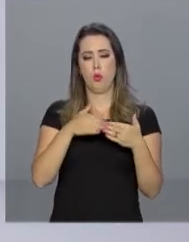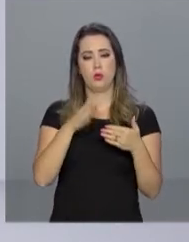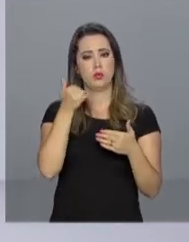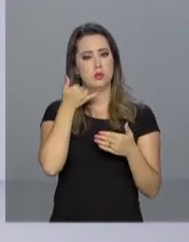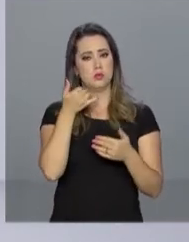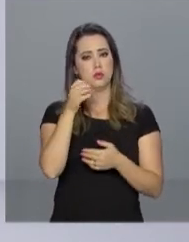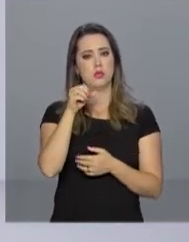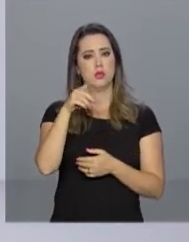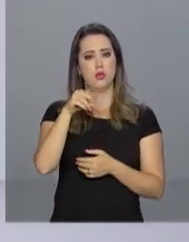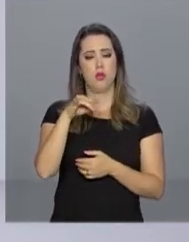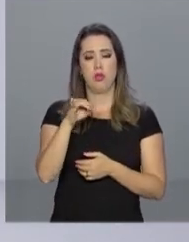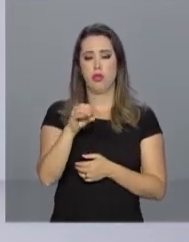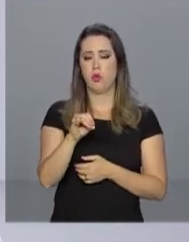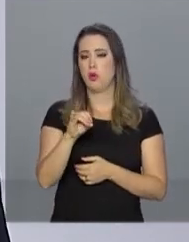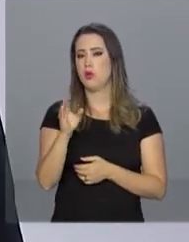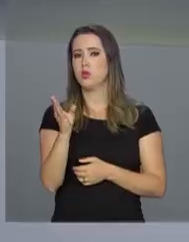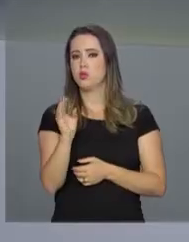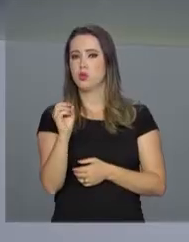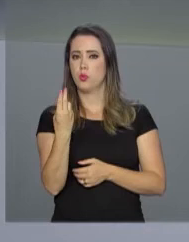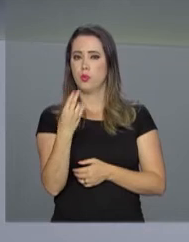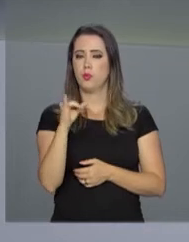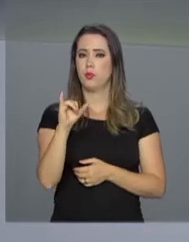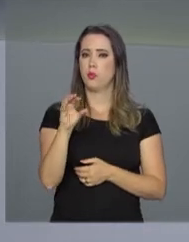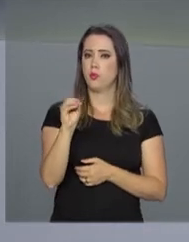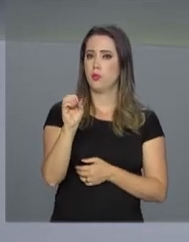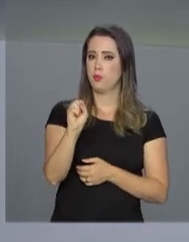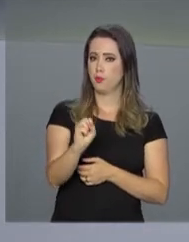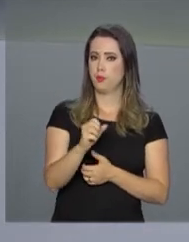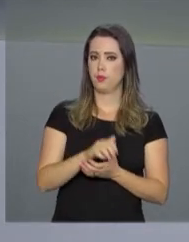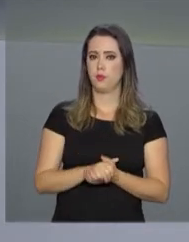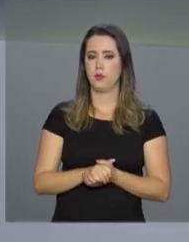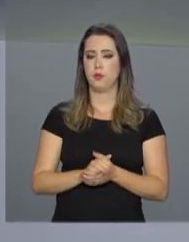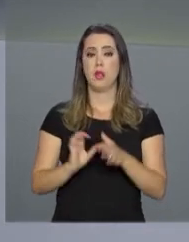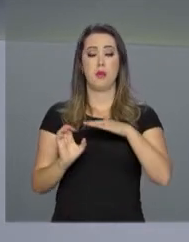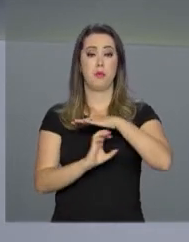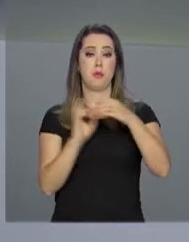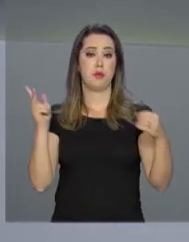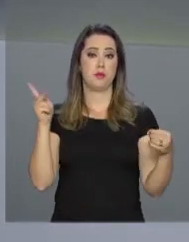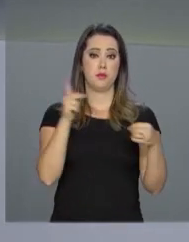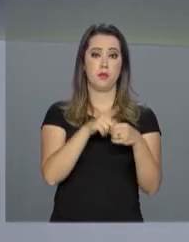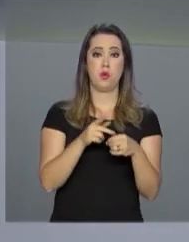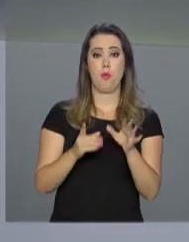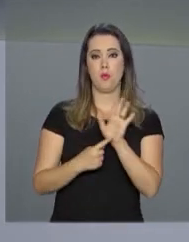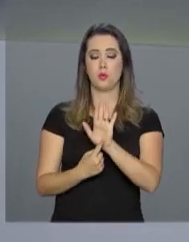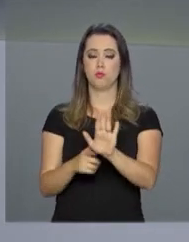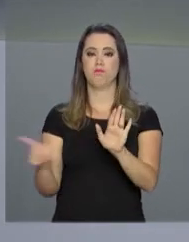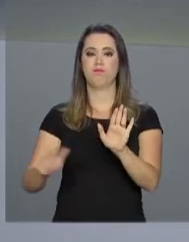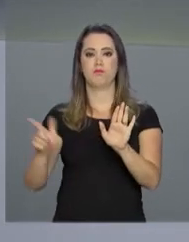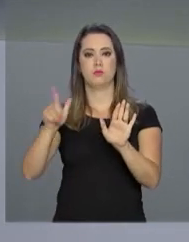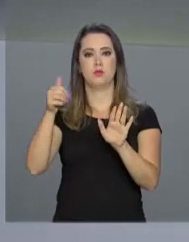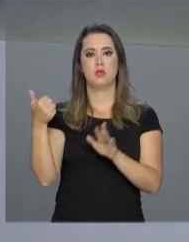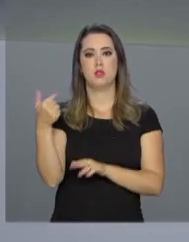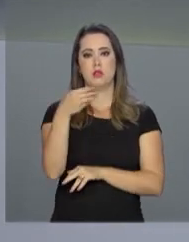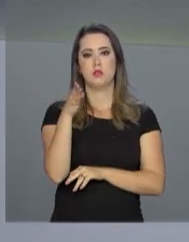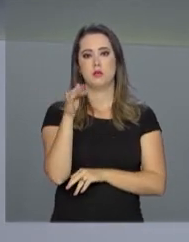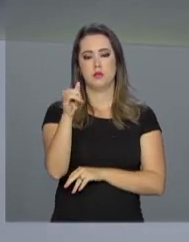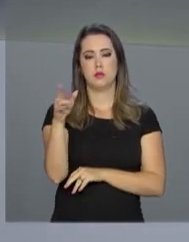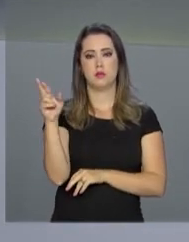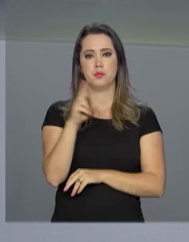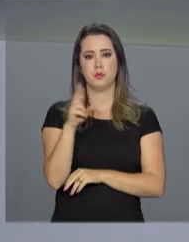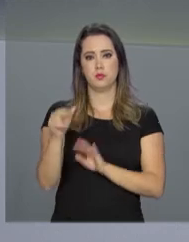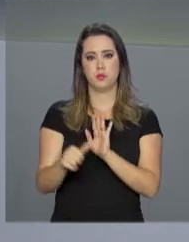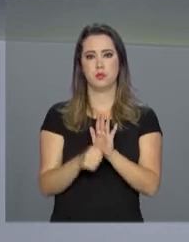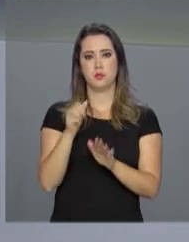e também em iOS. A Petrobras apresentou lucro de R 17 bilhões no primeiro